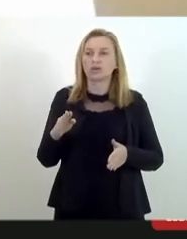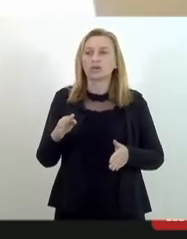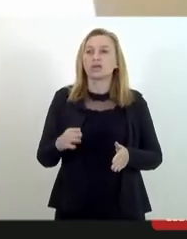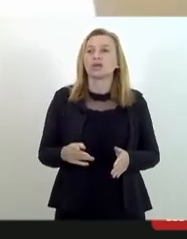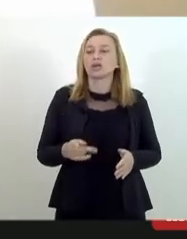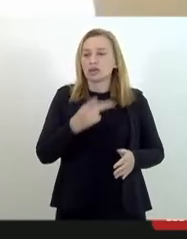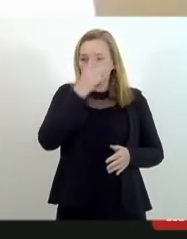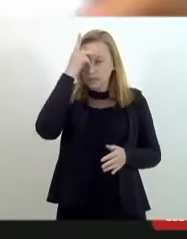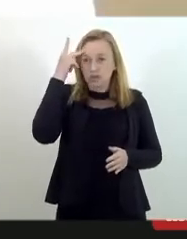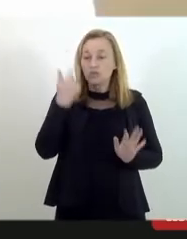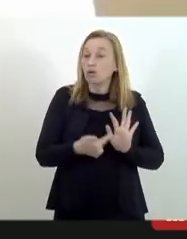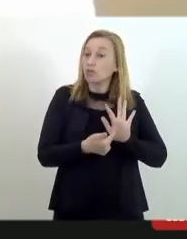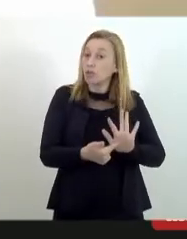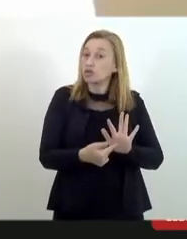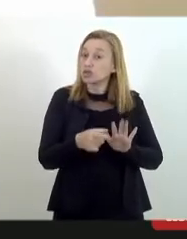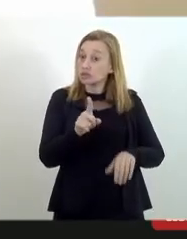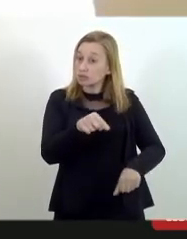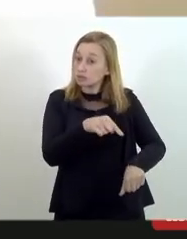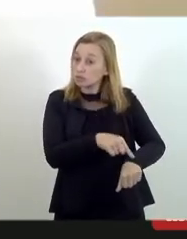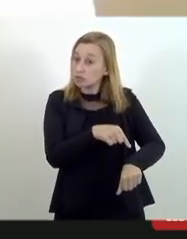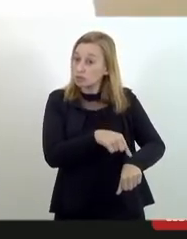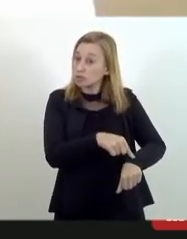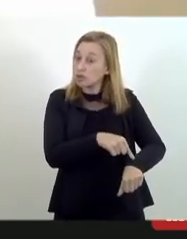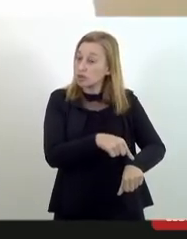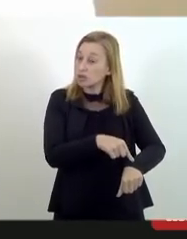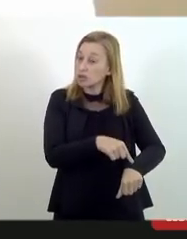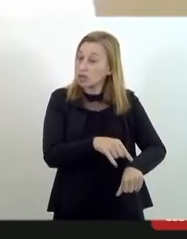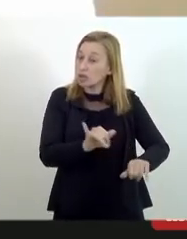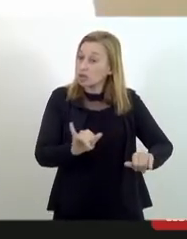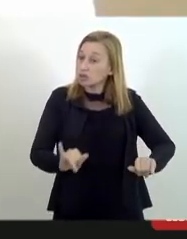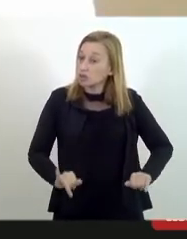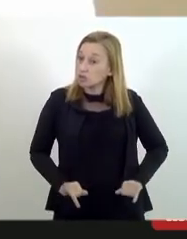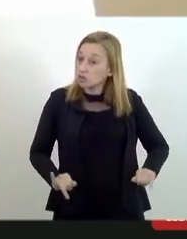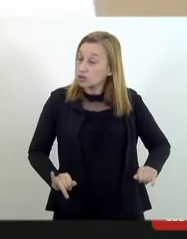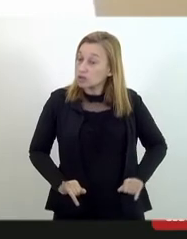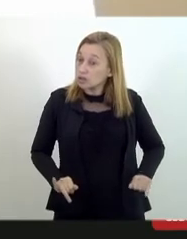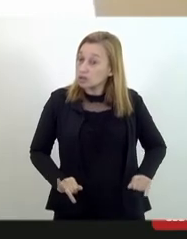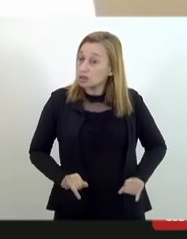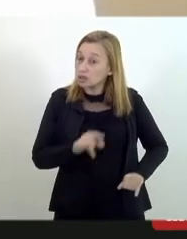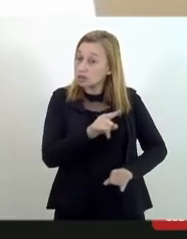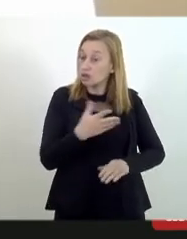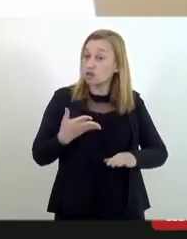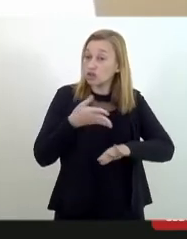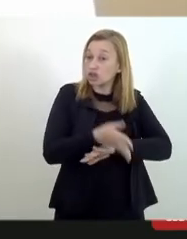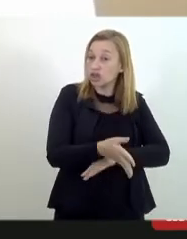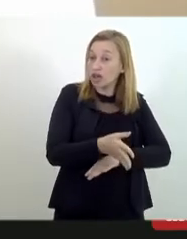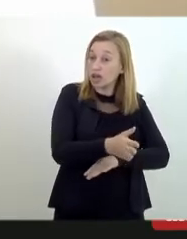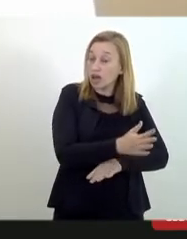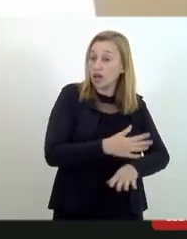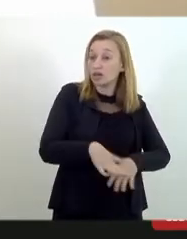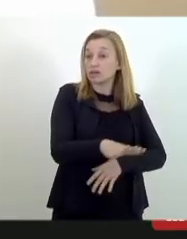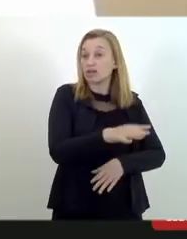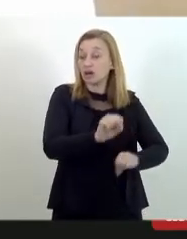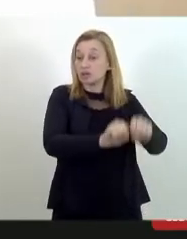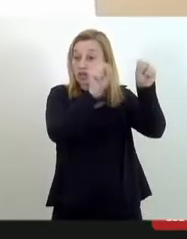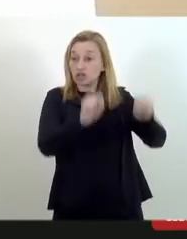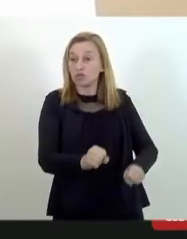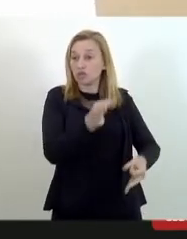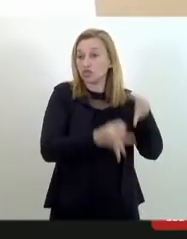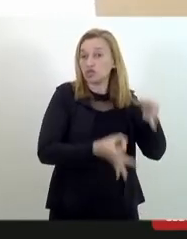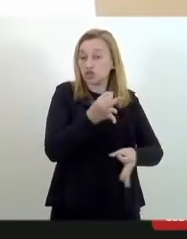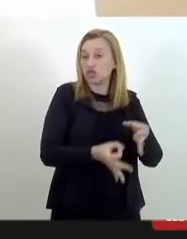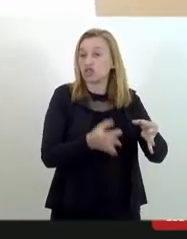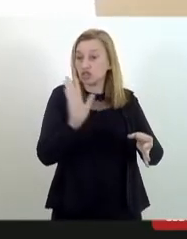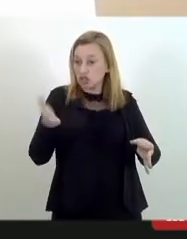momento. Se naquele primeiro instante ela era vítima latente em potencial, ao chegar ao sistema de justiça via de régua ela já teve seus direitos violados.